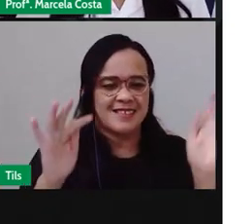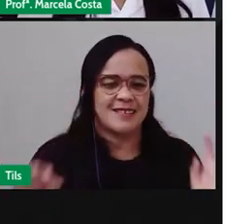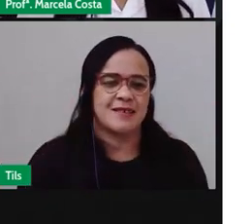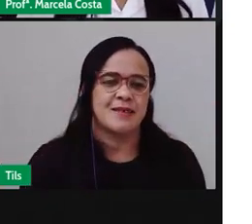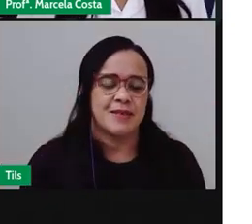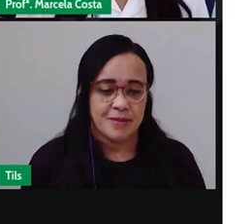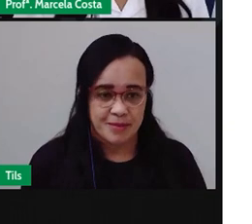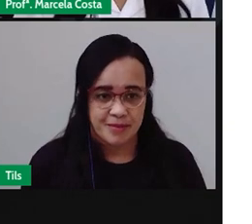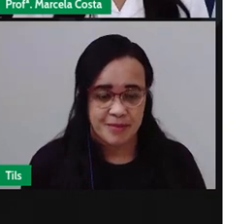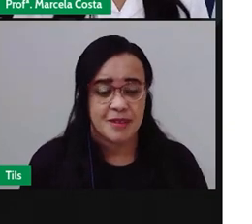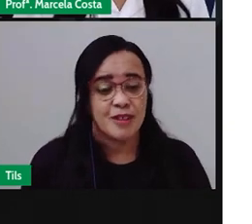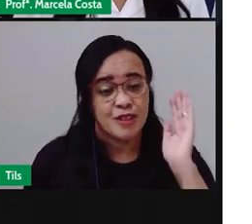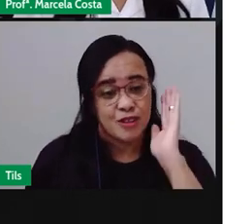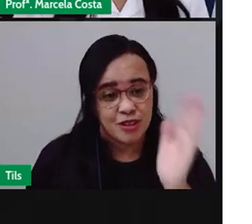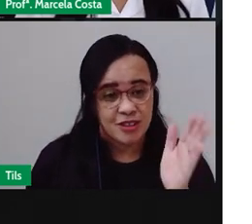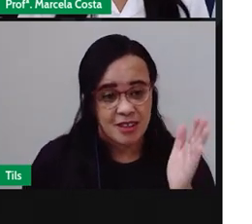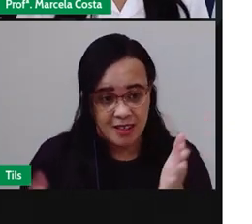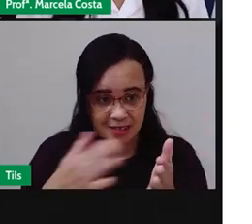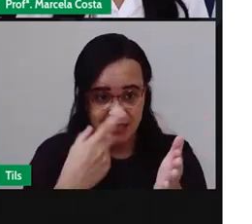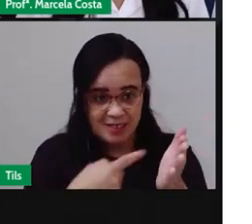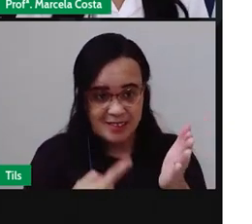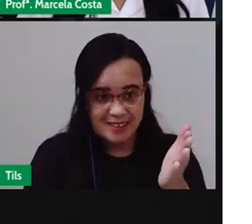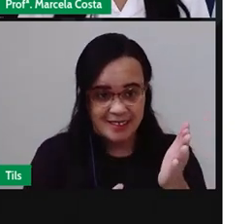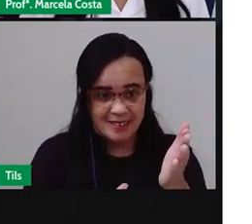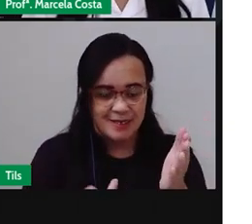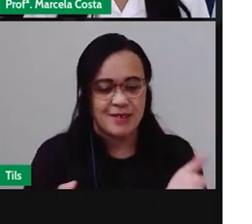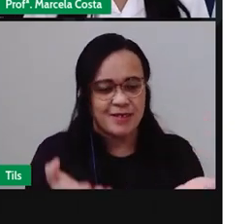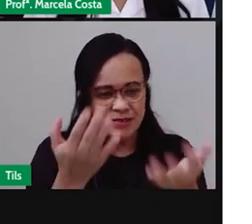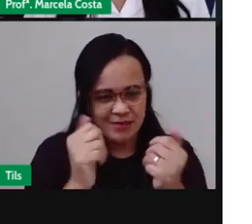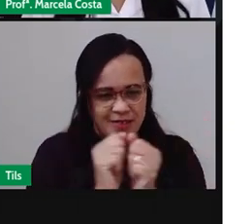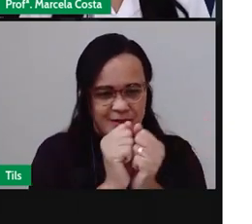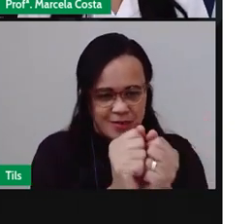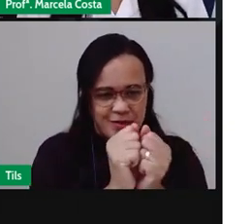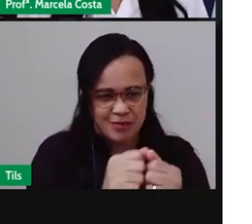já tá aí com o caderno na mão então vamos começar